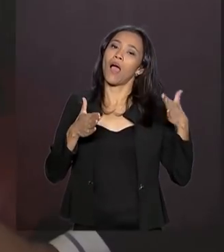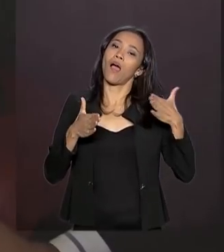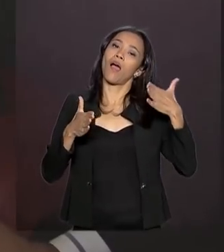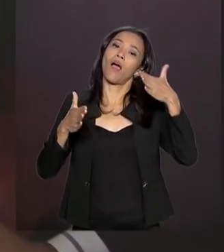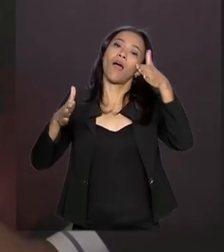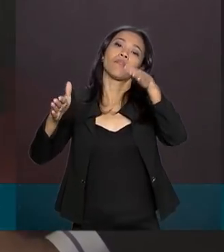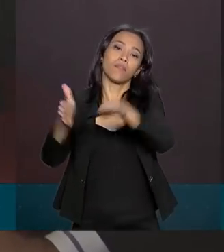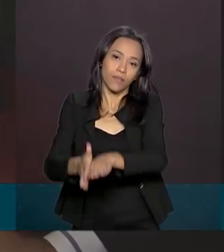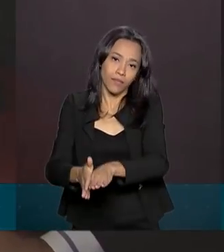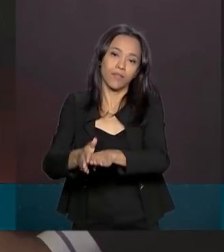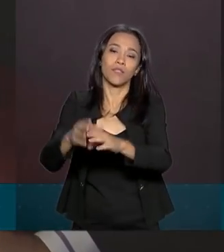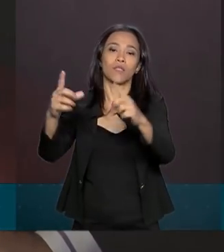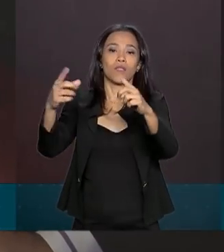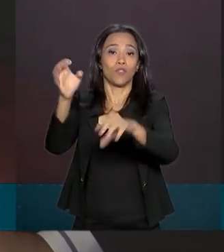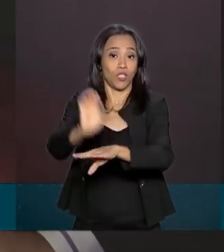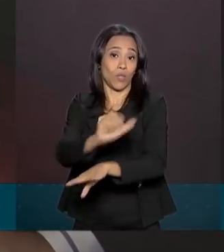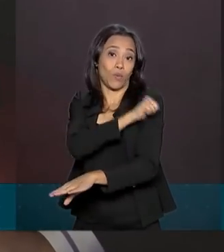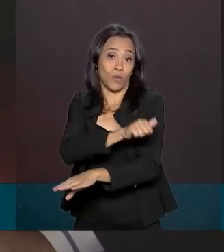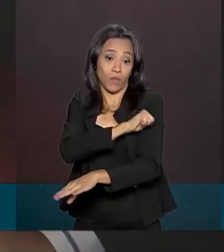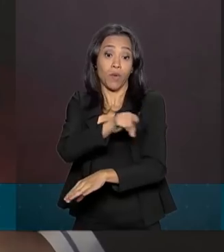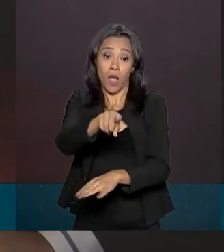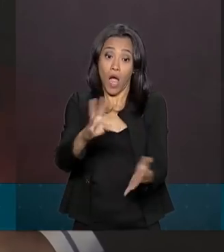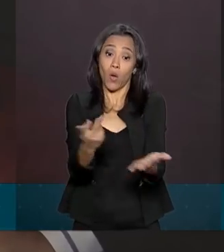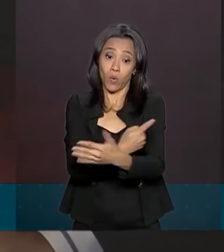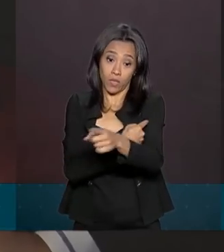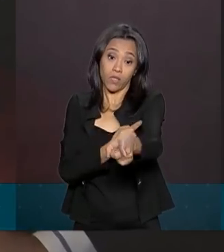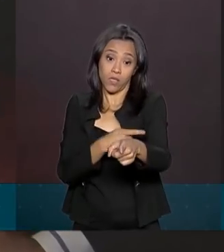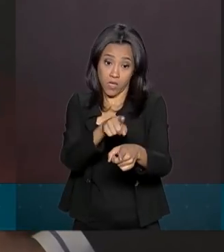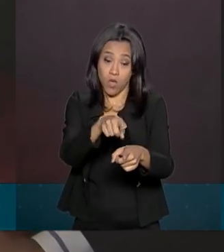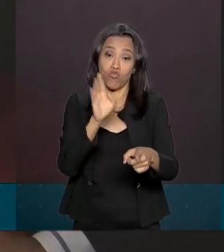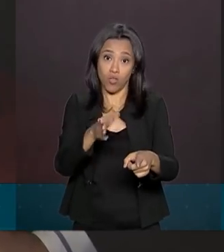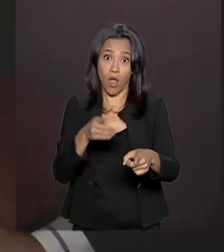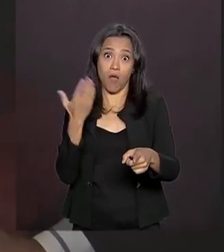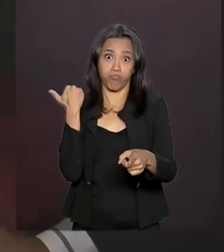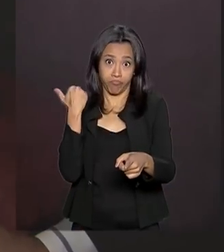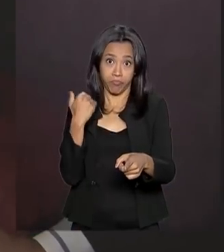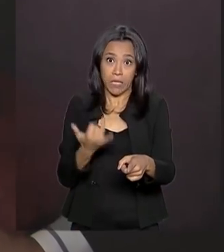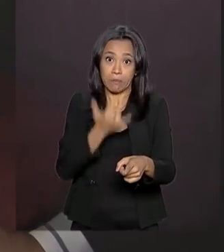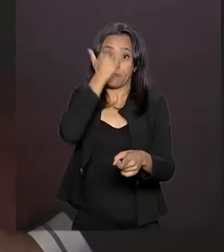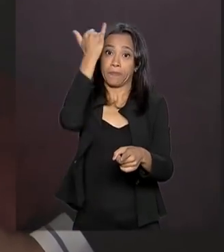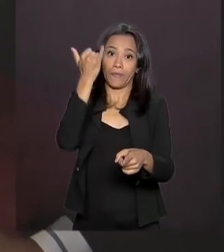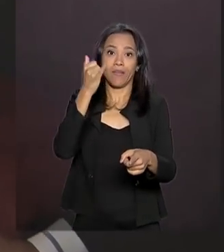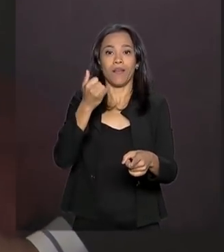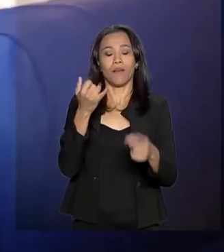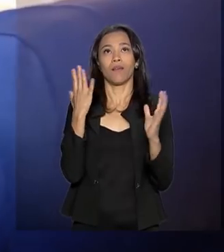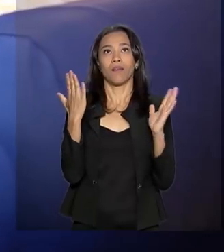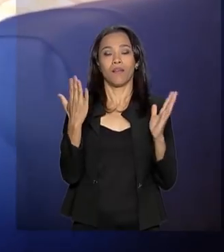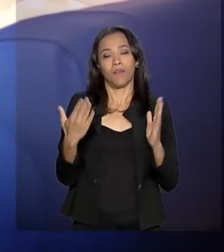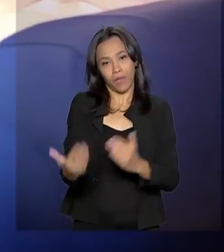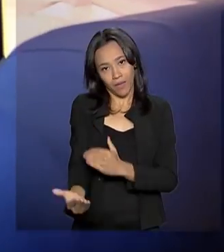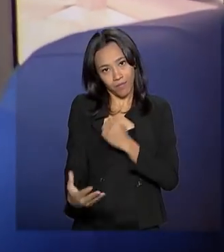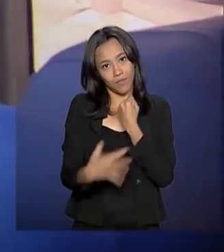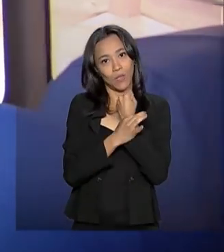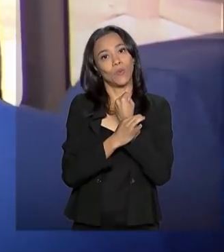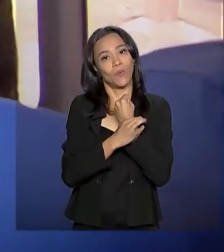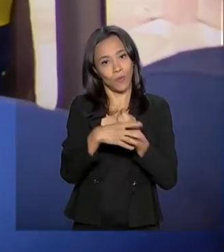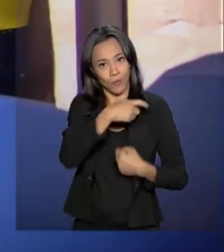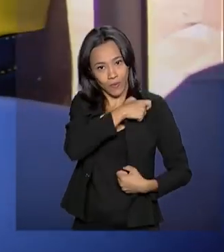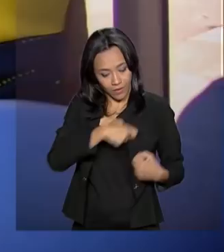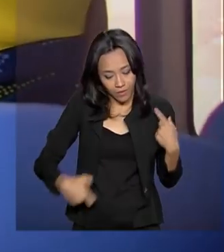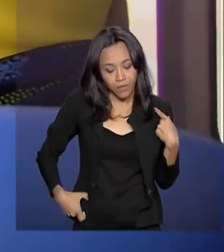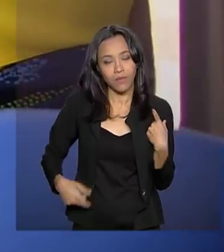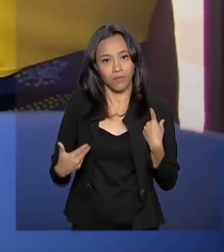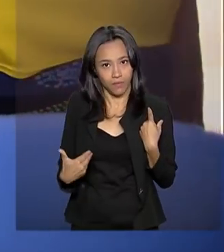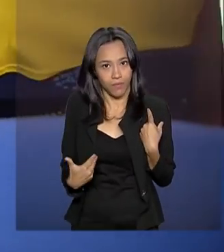Aconteceu de acidente comigo e eu estava com cinto, realmente, eu me machuquei muito pouco graças ao uso de cinto de segurança. Para muita gente, um